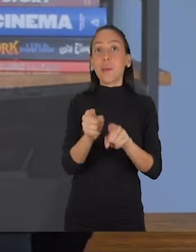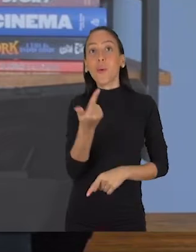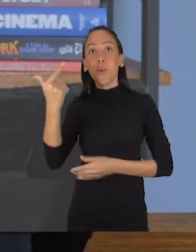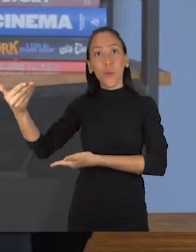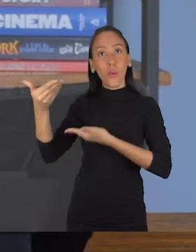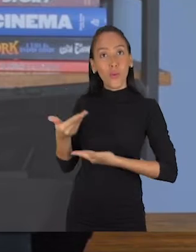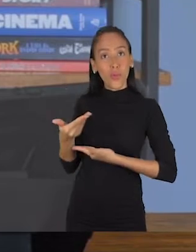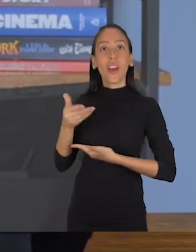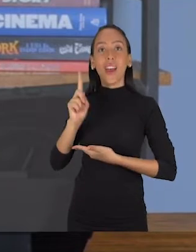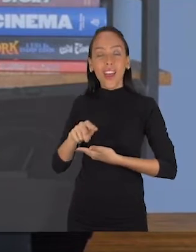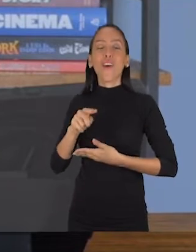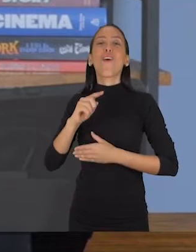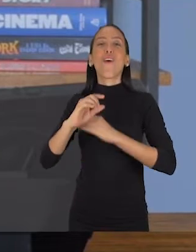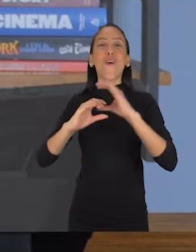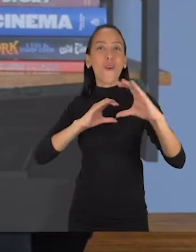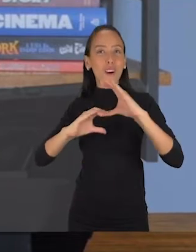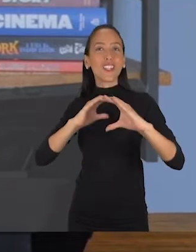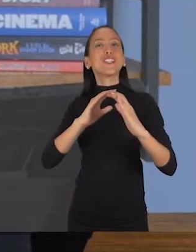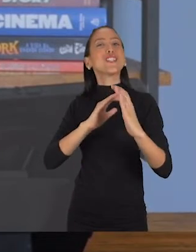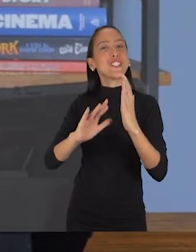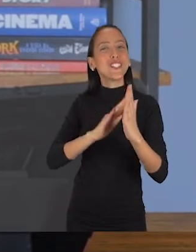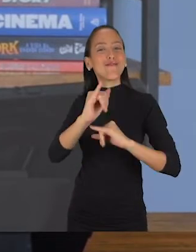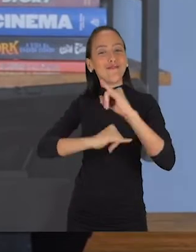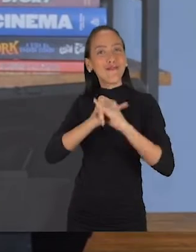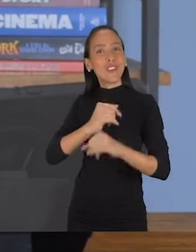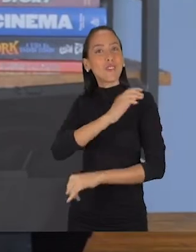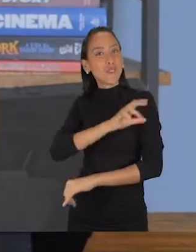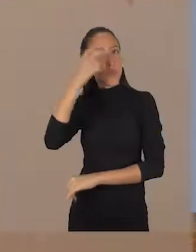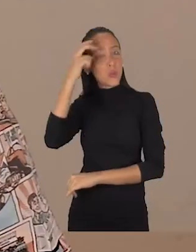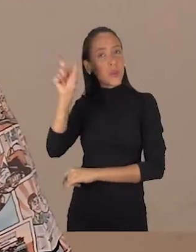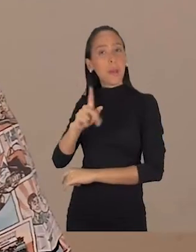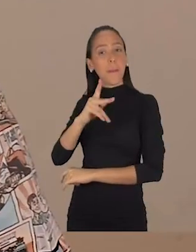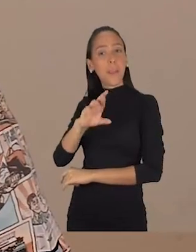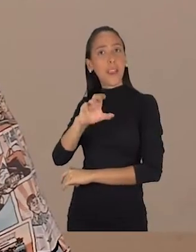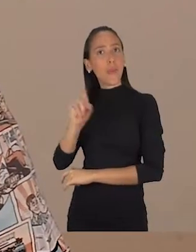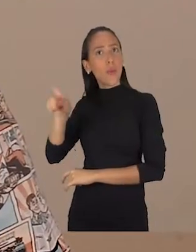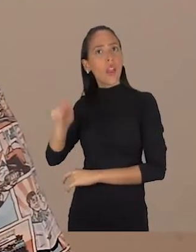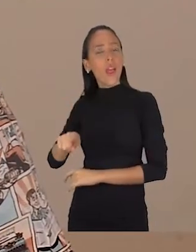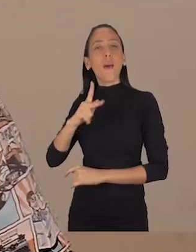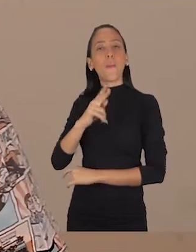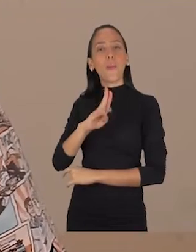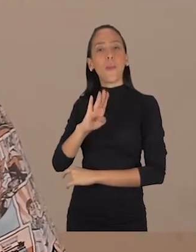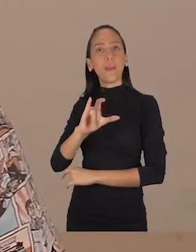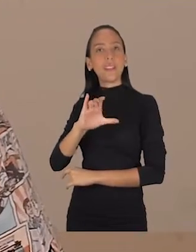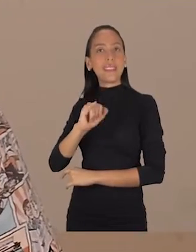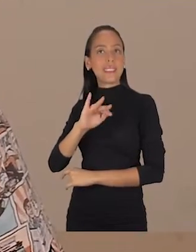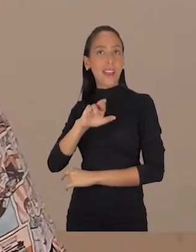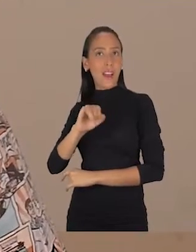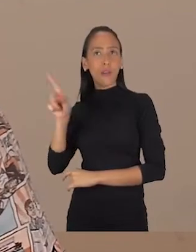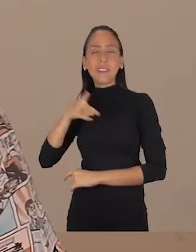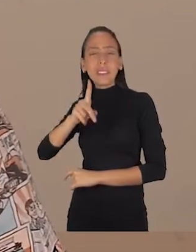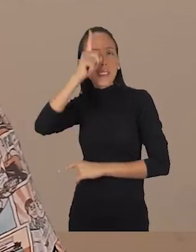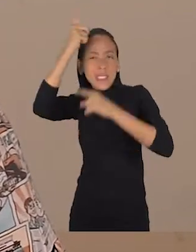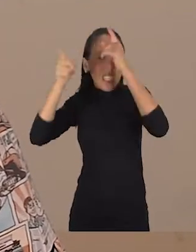comunicação digital na cultura, Pedro Guima é publicitário e sempre pendeu aí para esse lado criativo da coisa. Ele já trabalhou em projetos